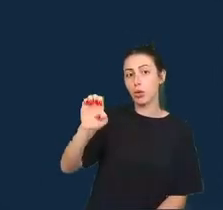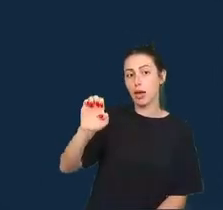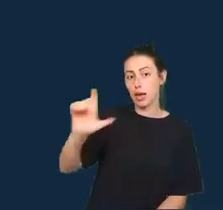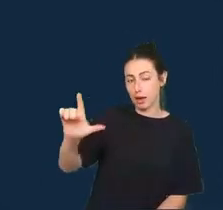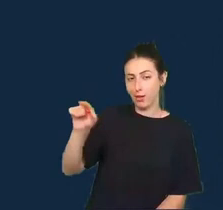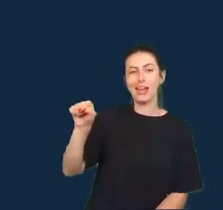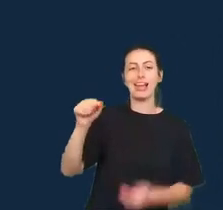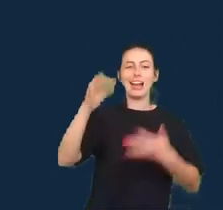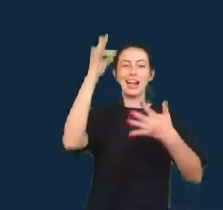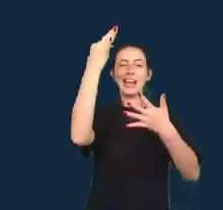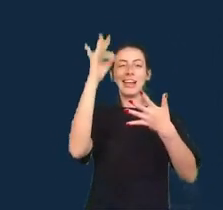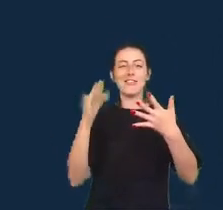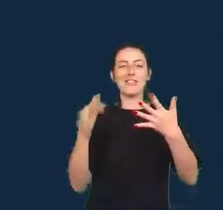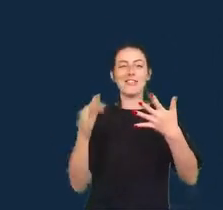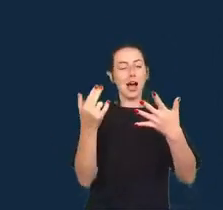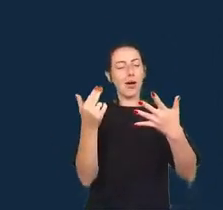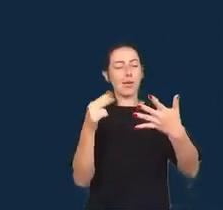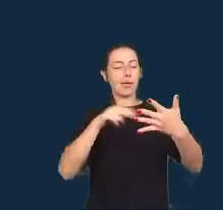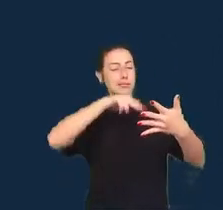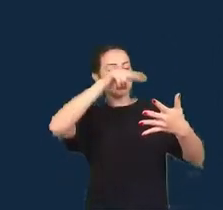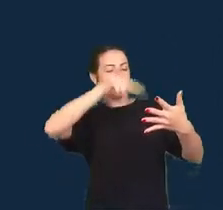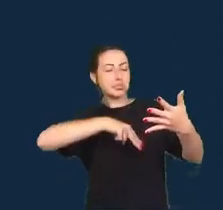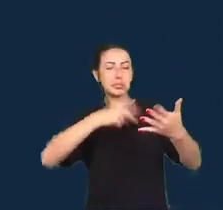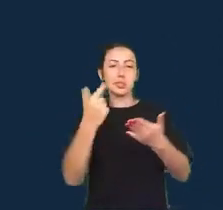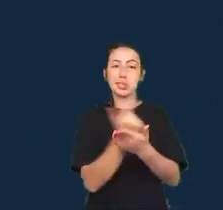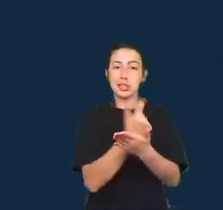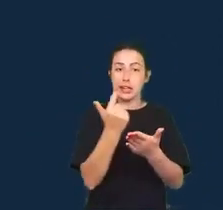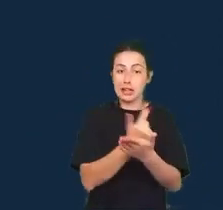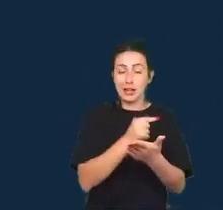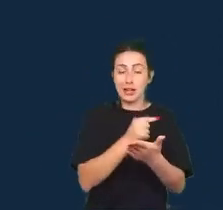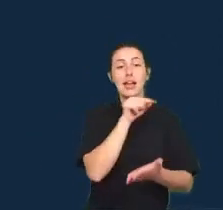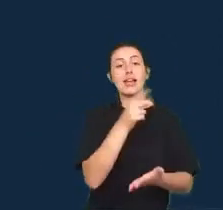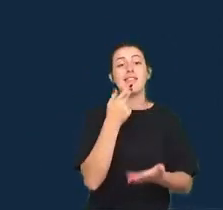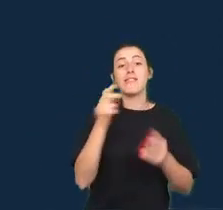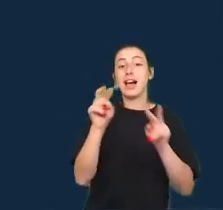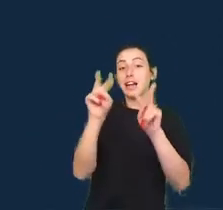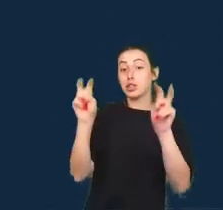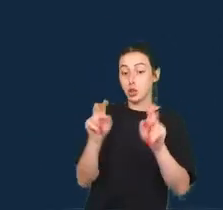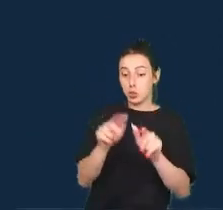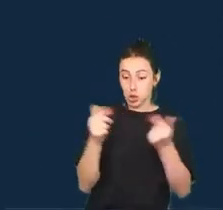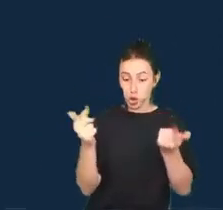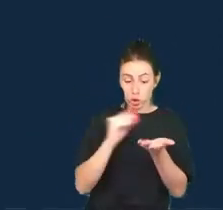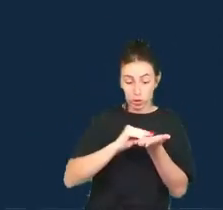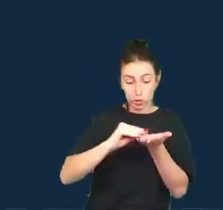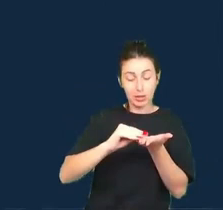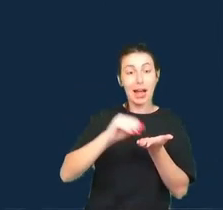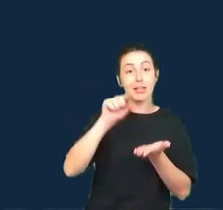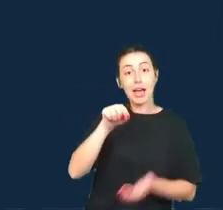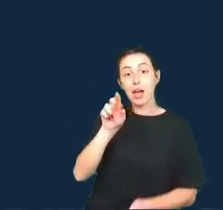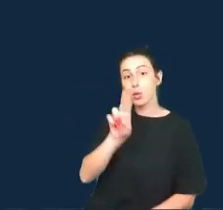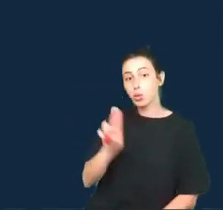aos jornalistas de dados como usuários e críticos de dados.